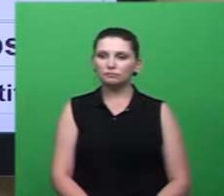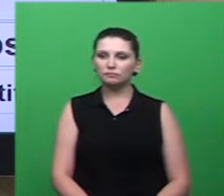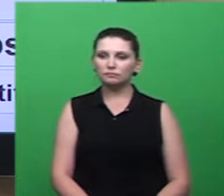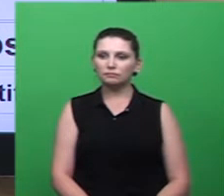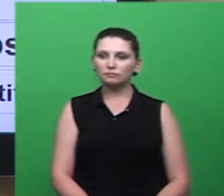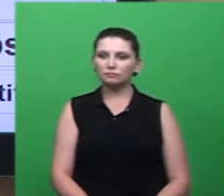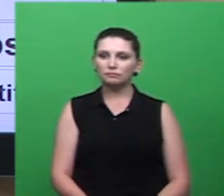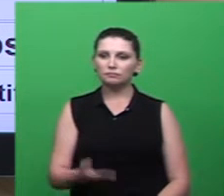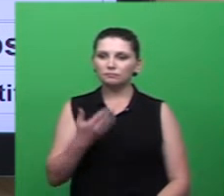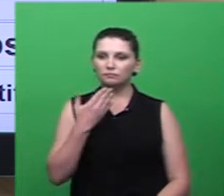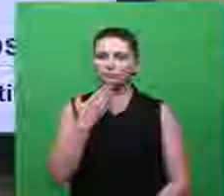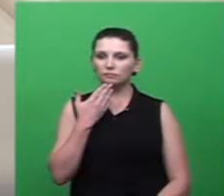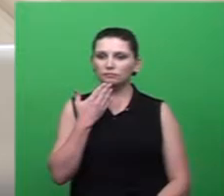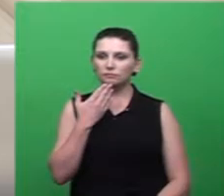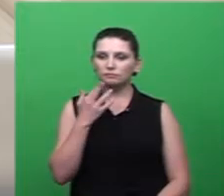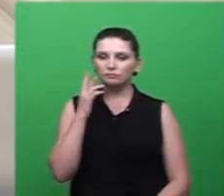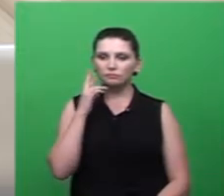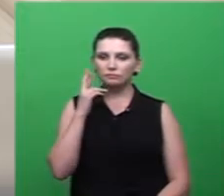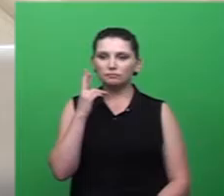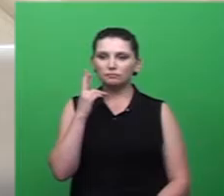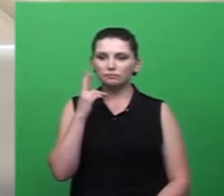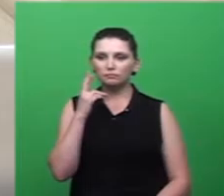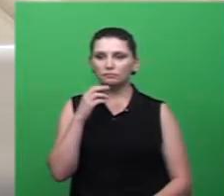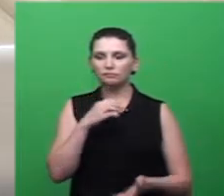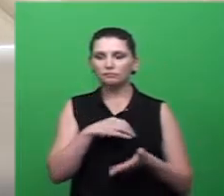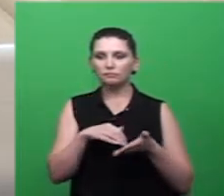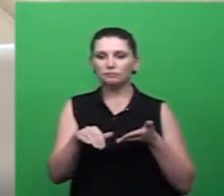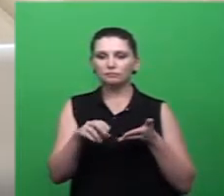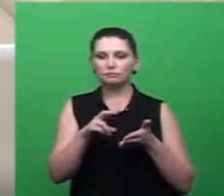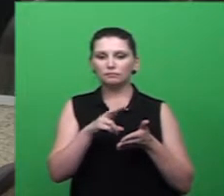Solicito ao senhor secretário para que faça a leitura das matérias.